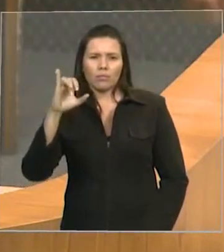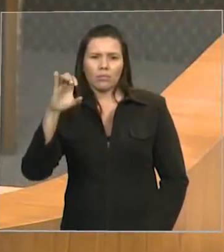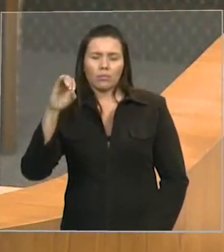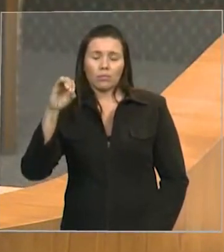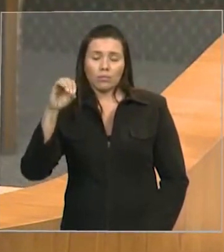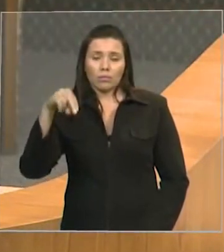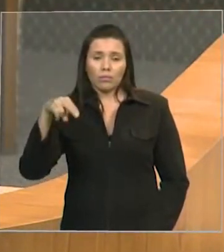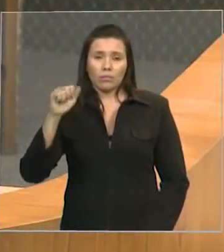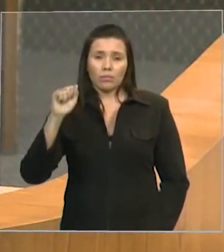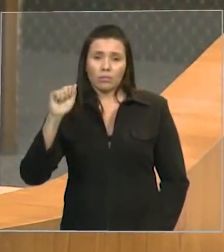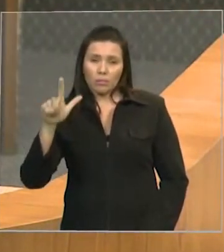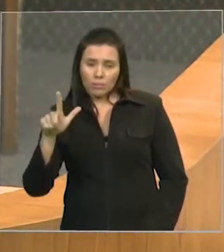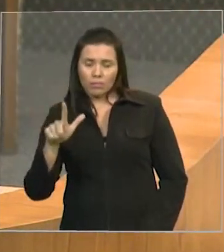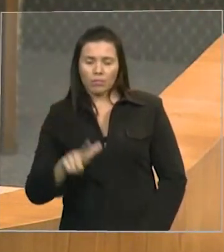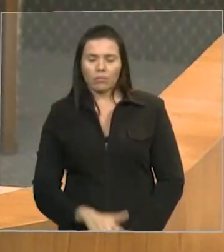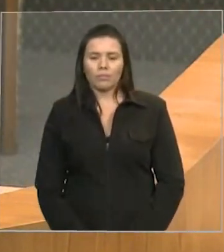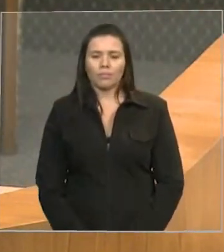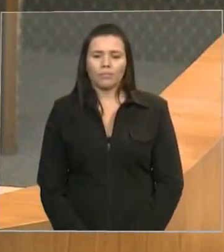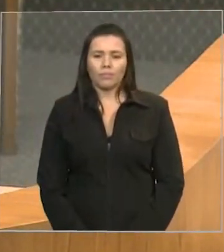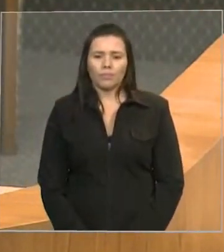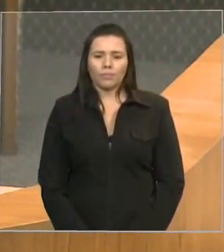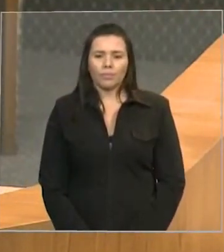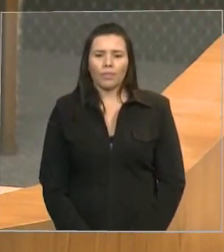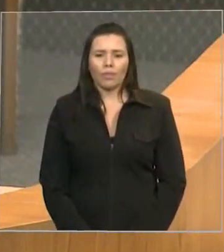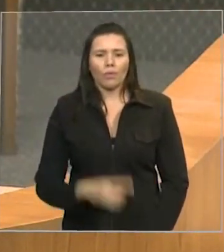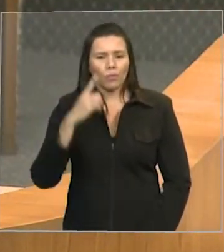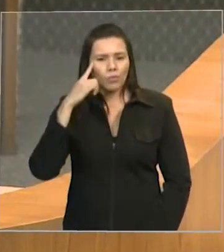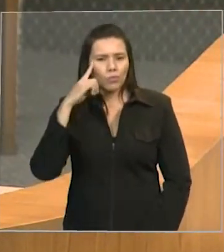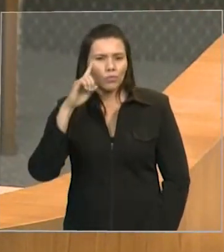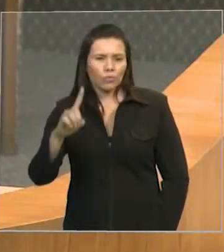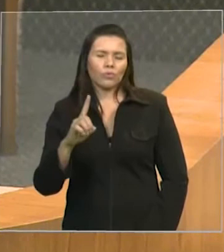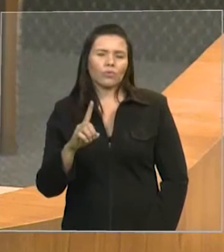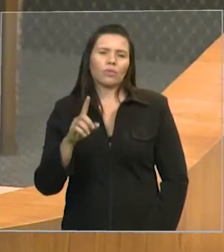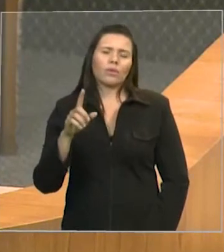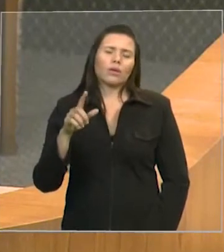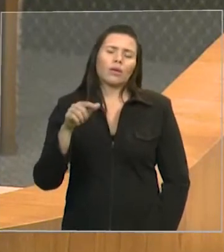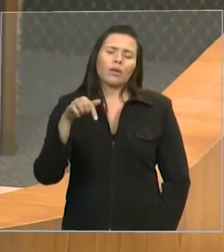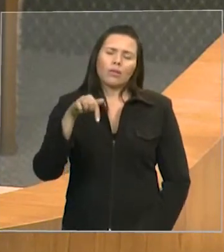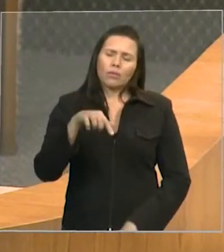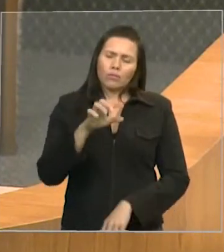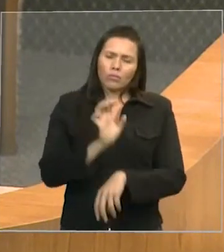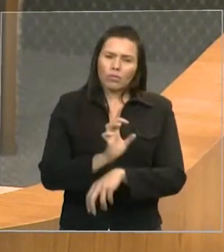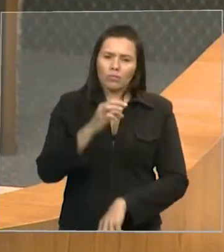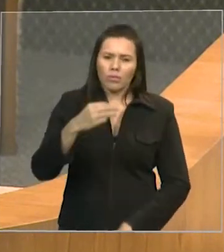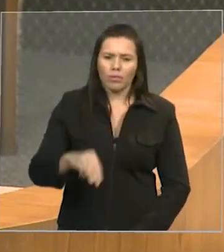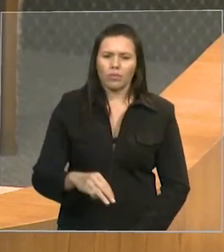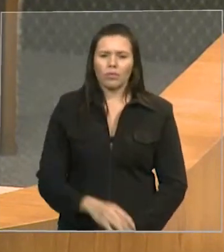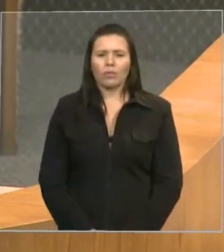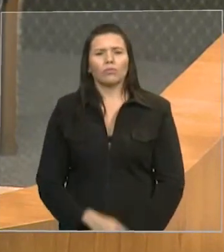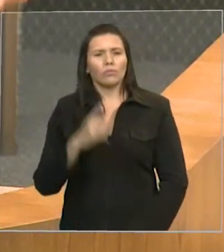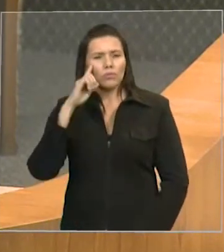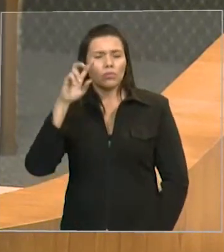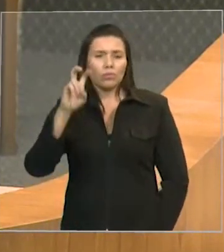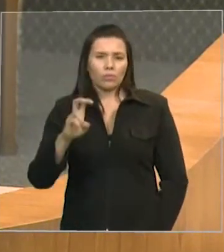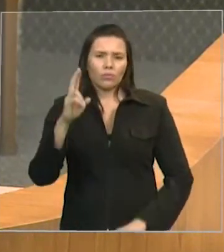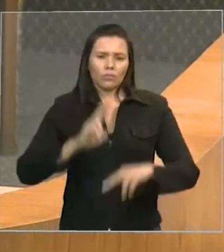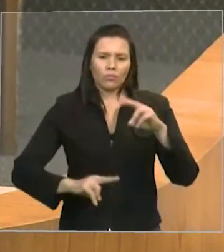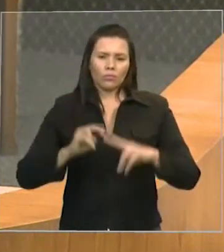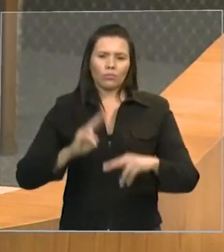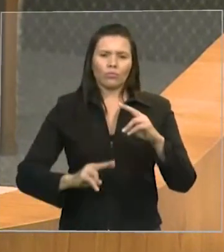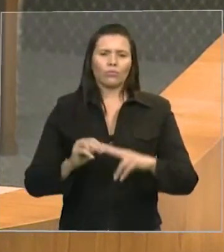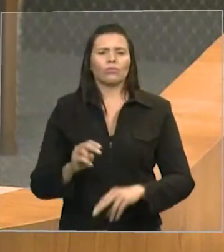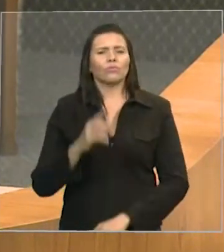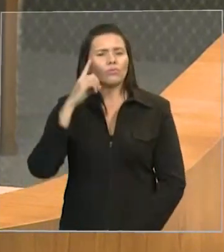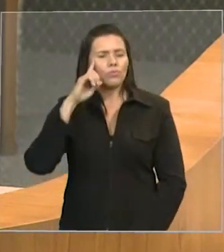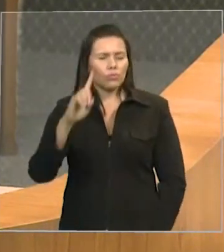Nós aprovamos aqui, ano passado, o Dia Estadual dos Povos Tradicionais, que cai hoje, dia 5 de junho, que é o Dia Mundial do